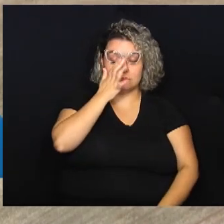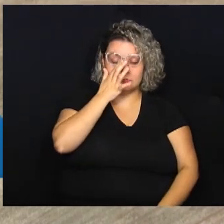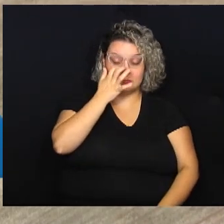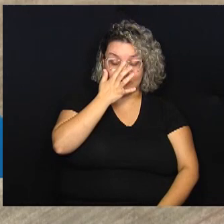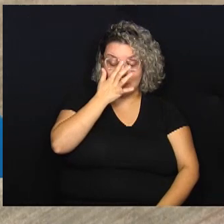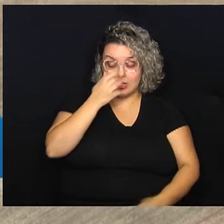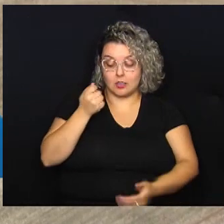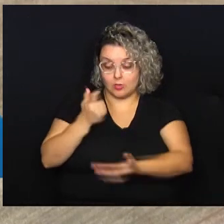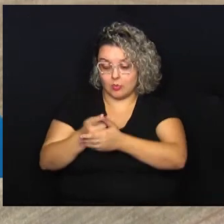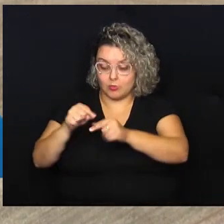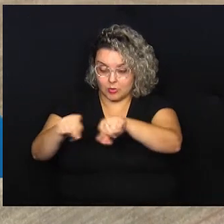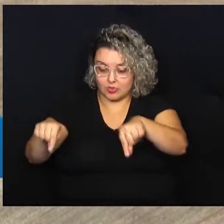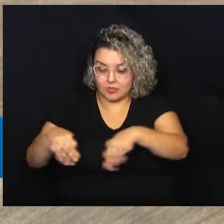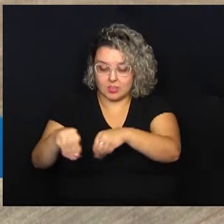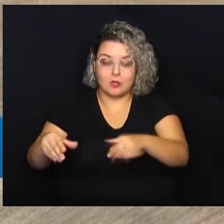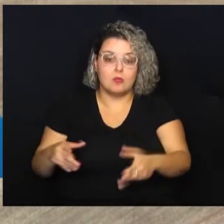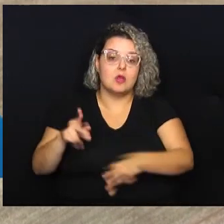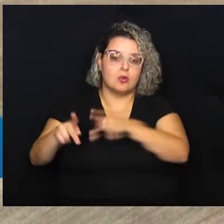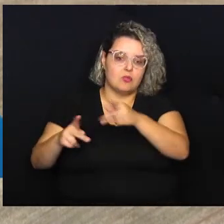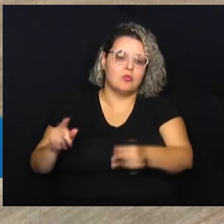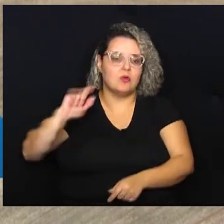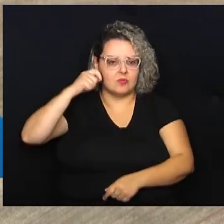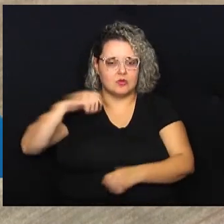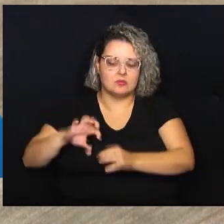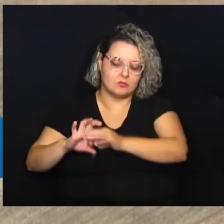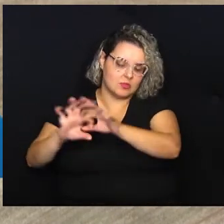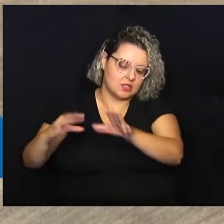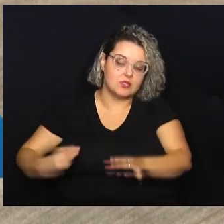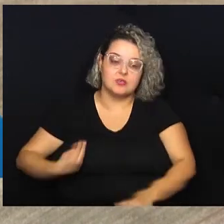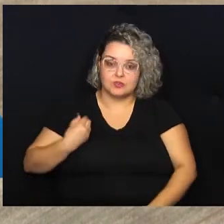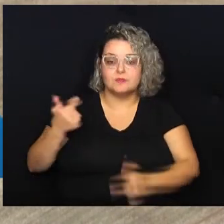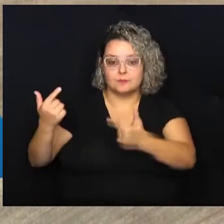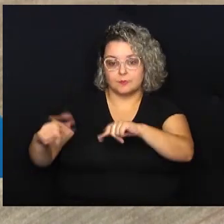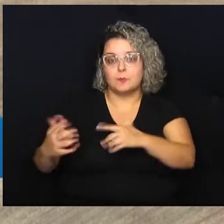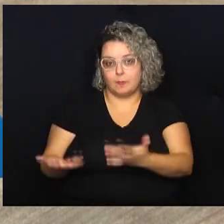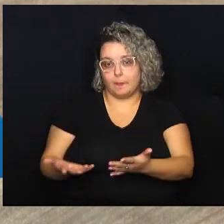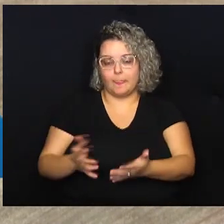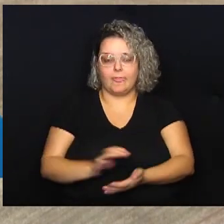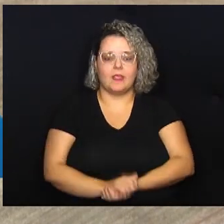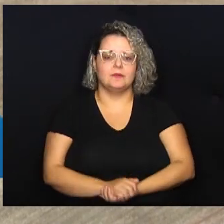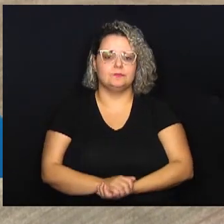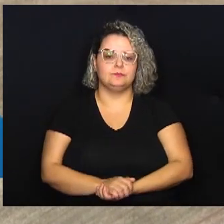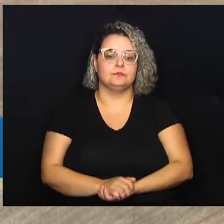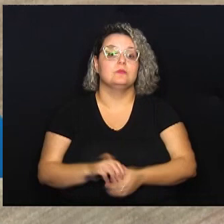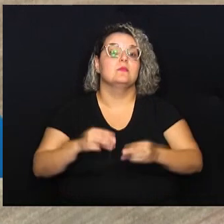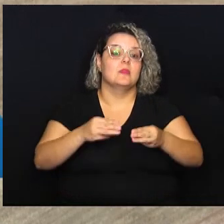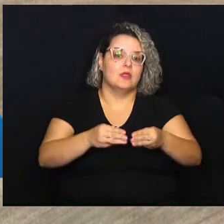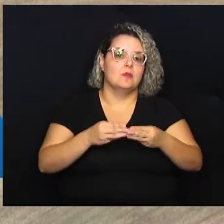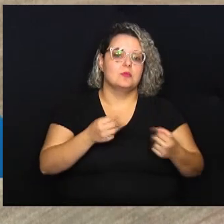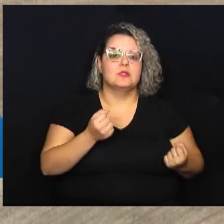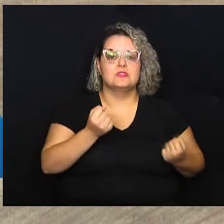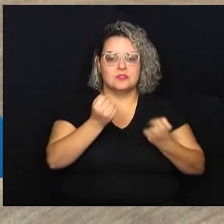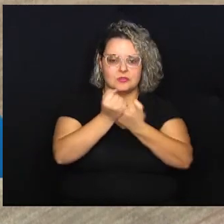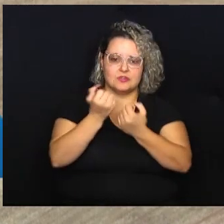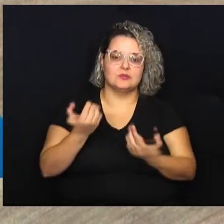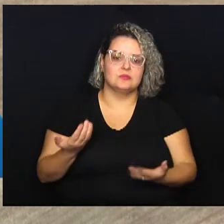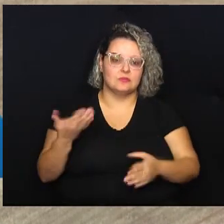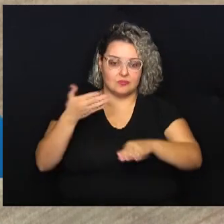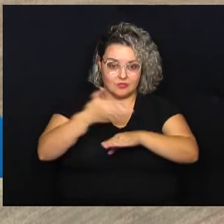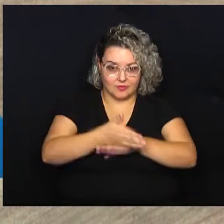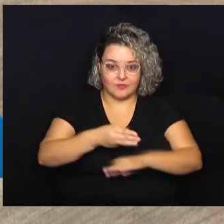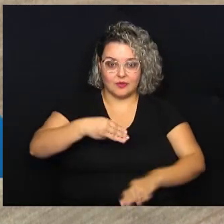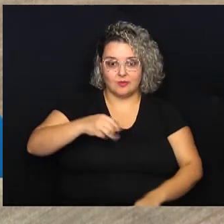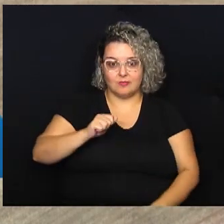criou esse clube para que a população negra pudesse ter a liberdade de viver nesse espaço. Então, essa moção é uma moção de apoio,